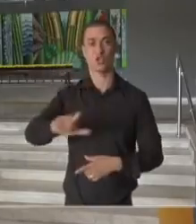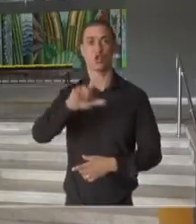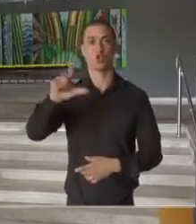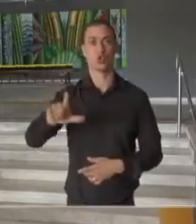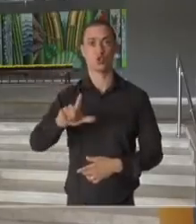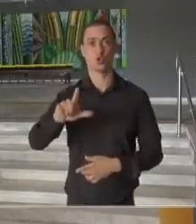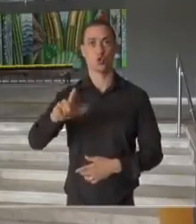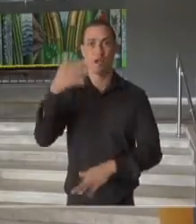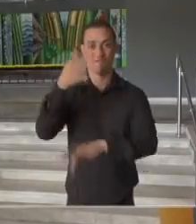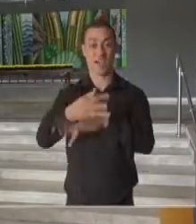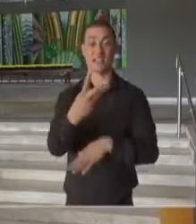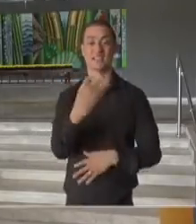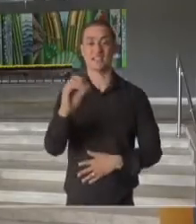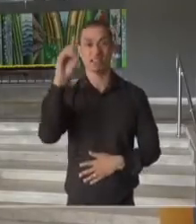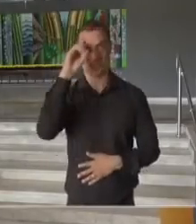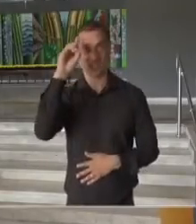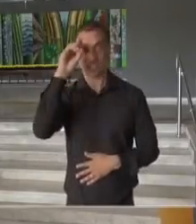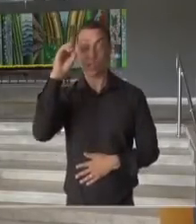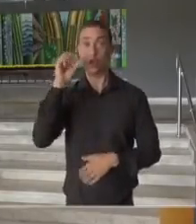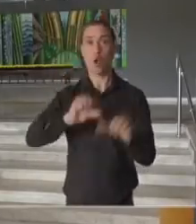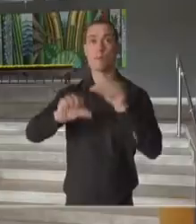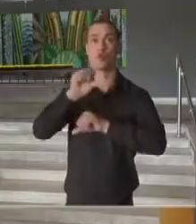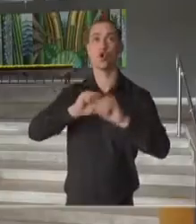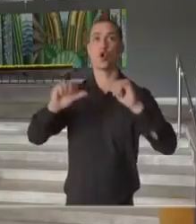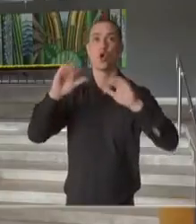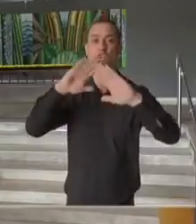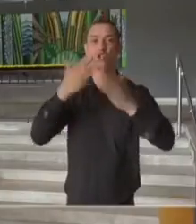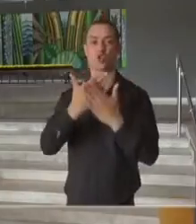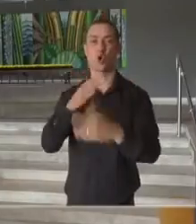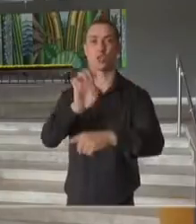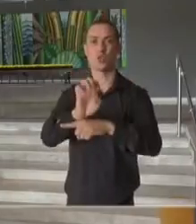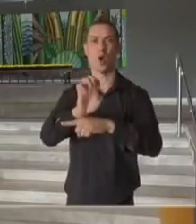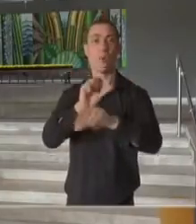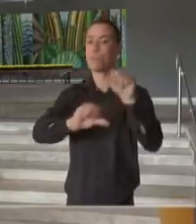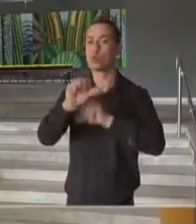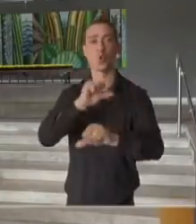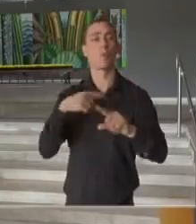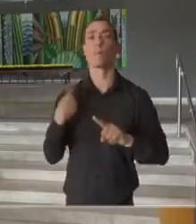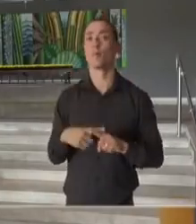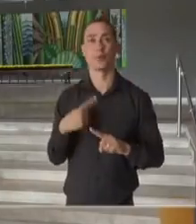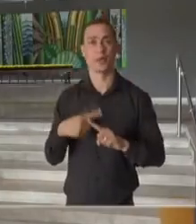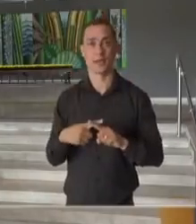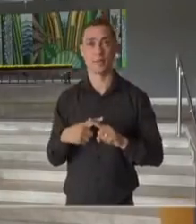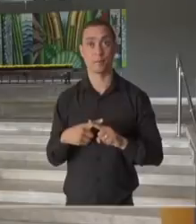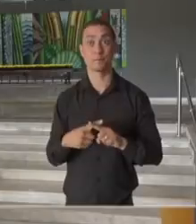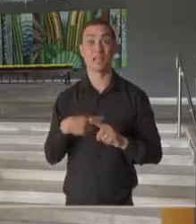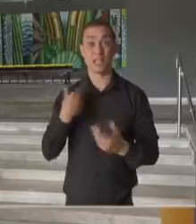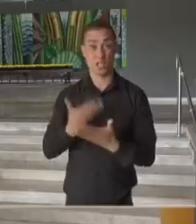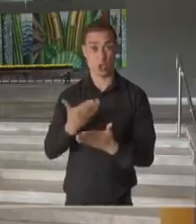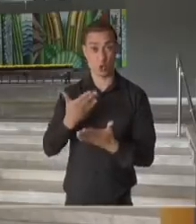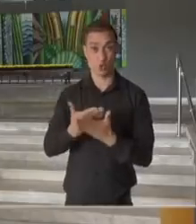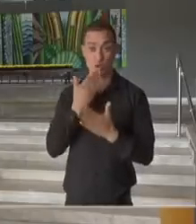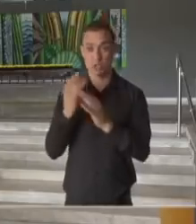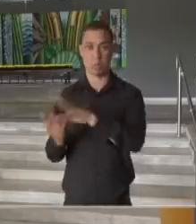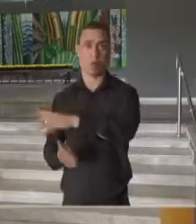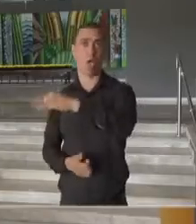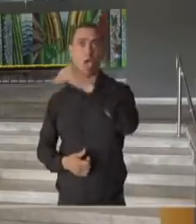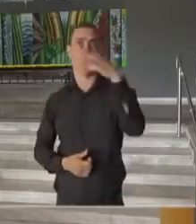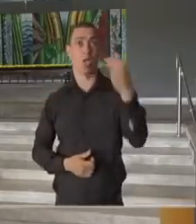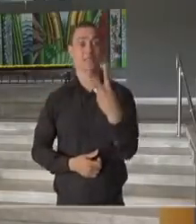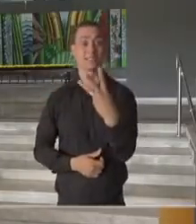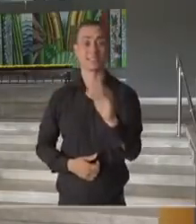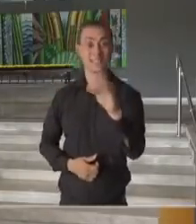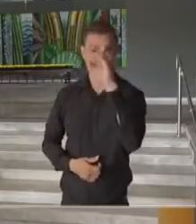o que nós mudamos no calendário da rede estadual. Por que nós fizemos isso? Primeiro, porque os estudos mostram que longas paradas